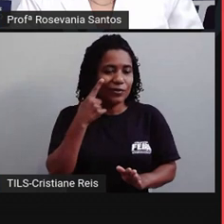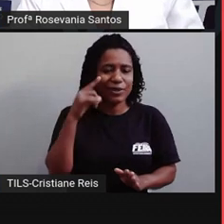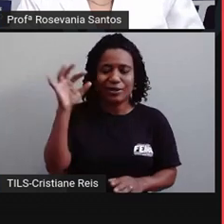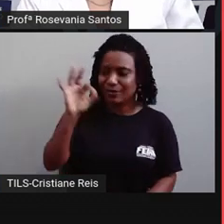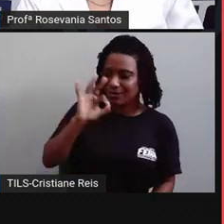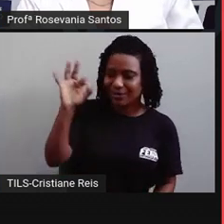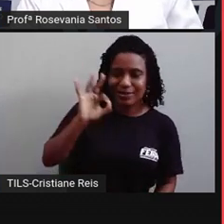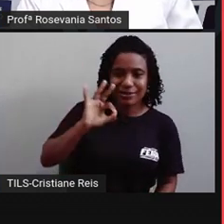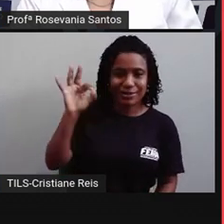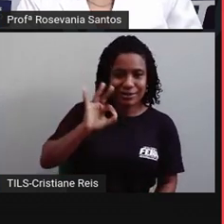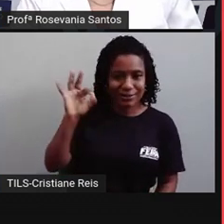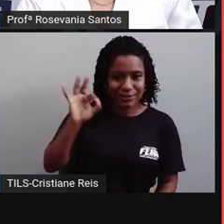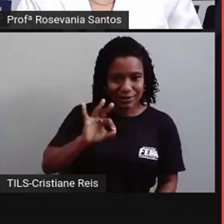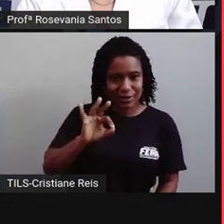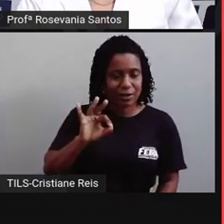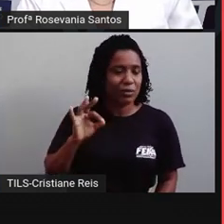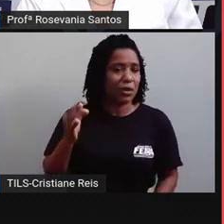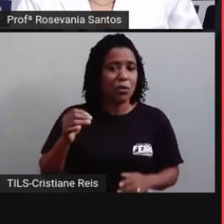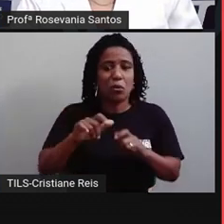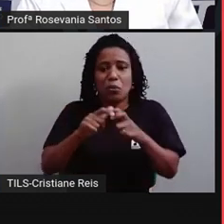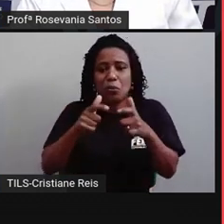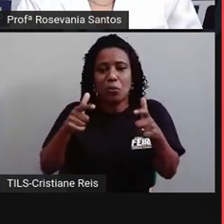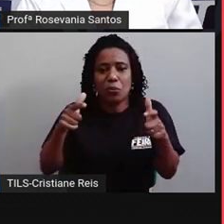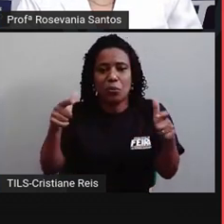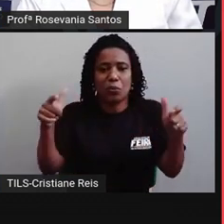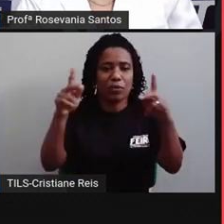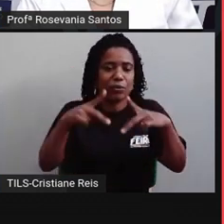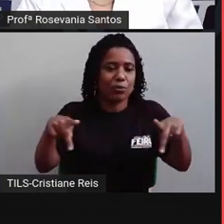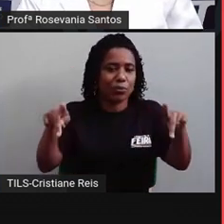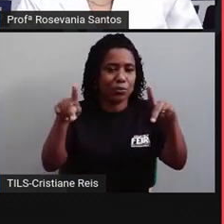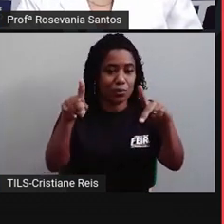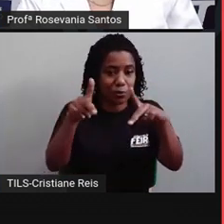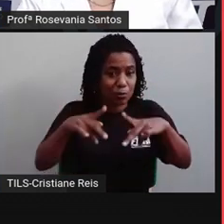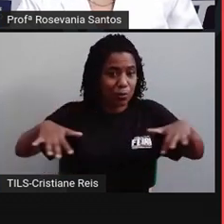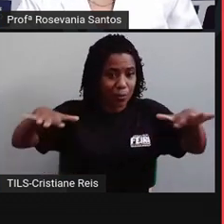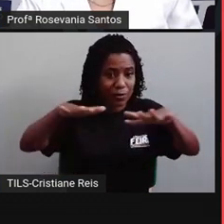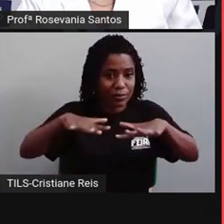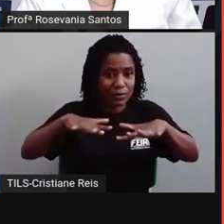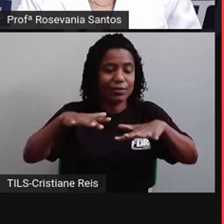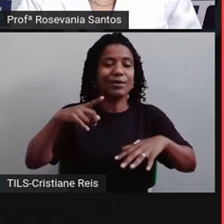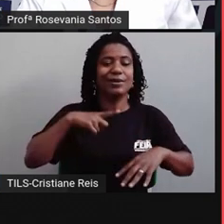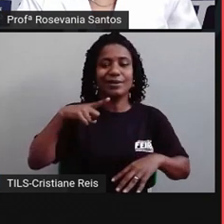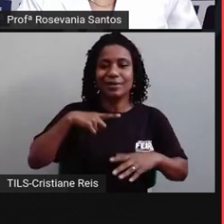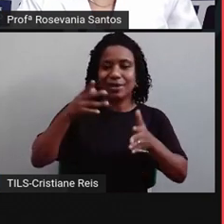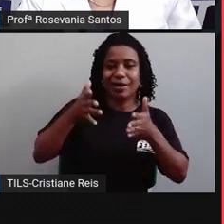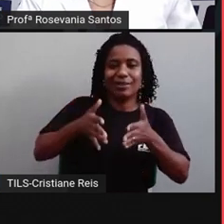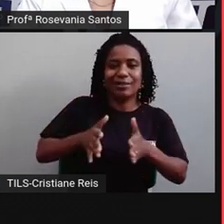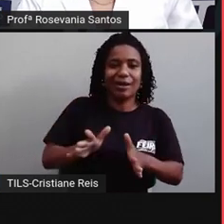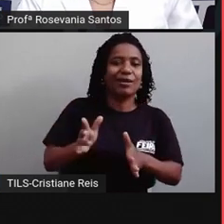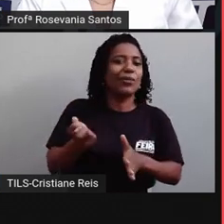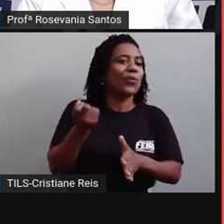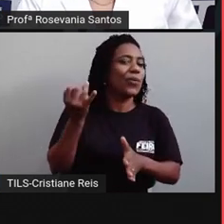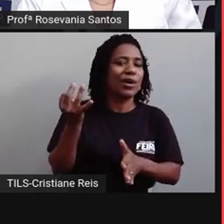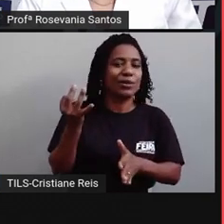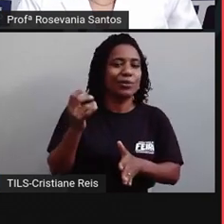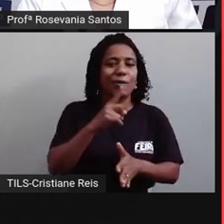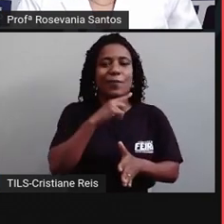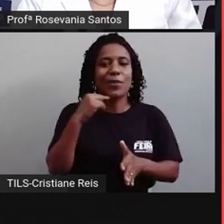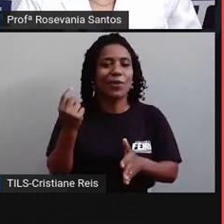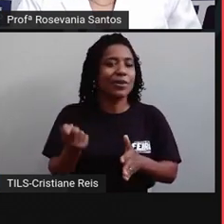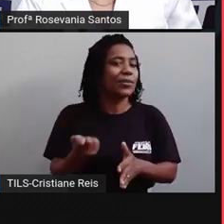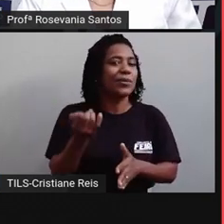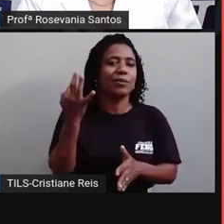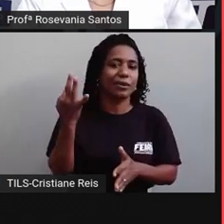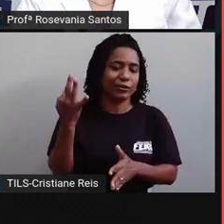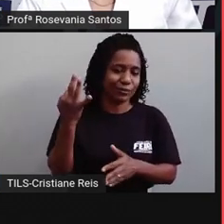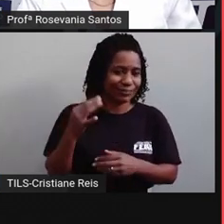taxa de crescimento natural, calculada, subtraindo a taxa de natalidade, pela taxa de mortalidade. Então, na realidade, é o